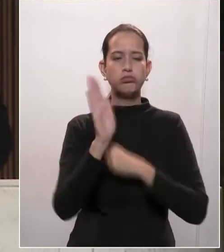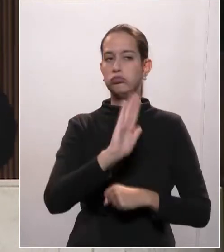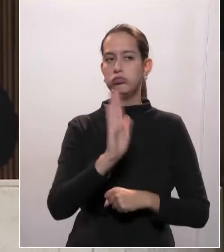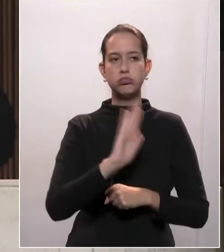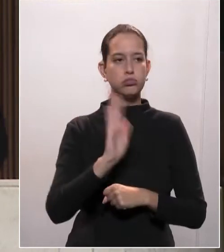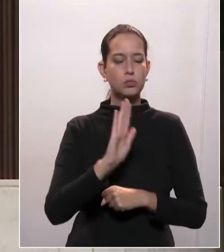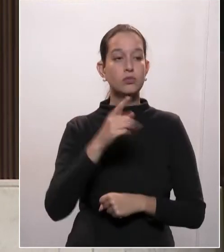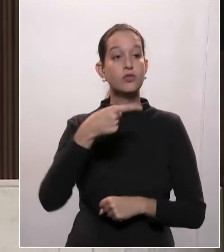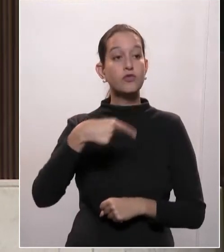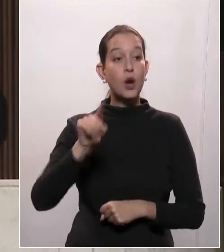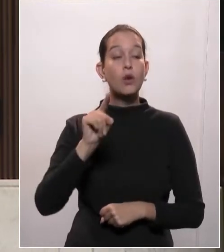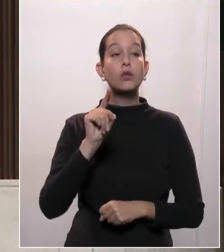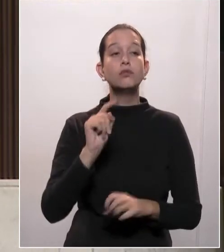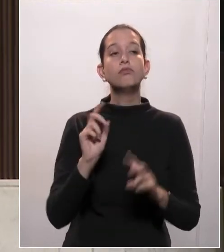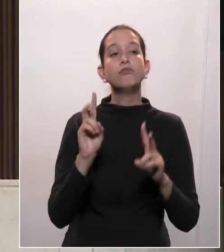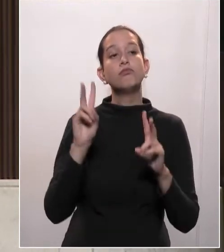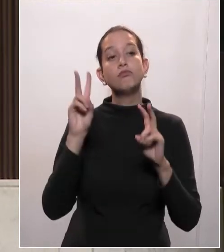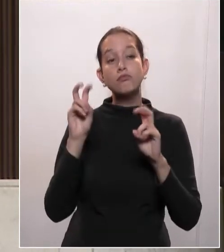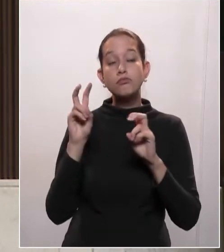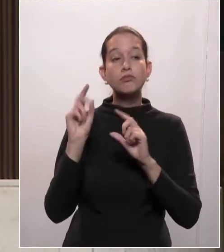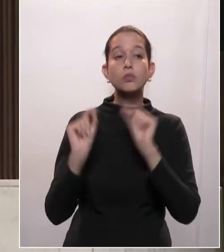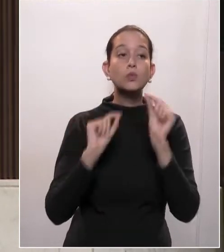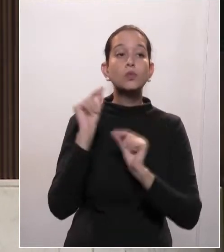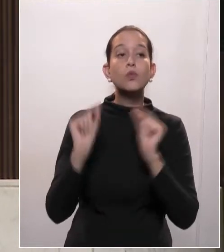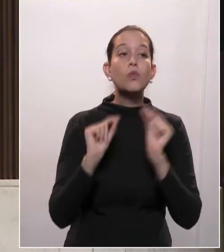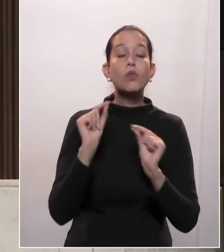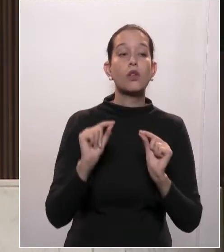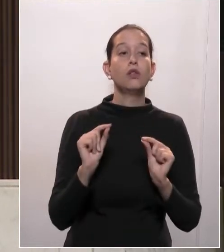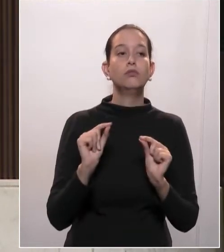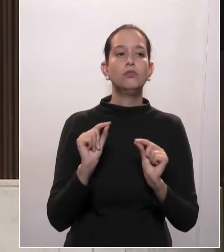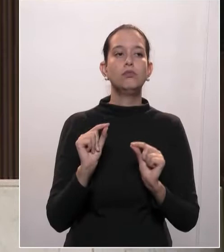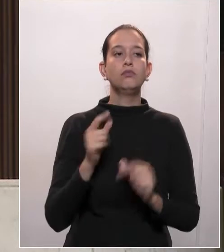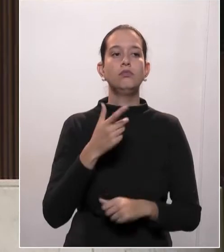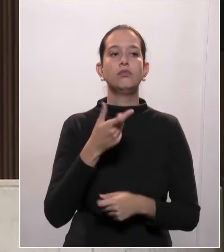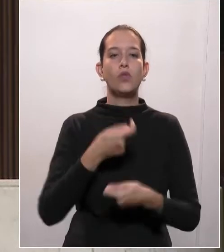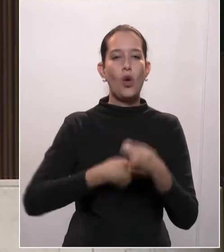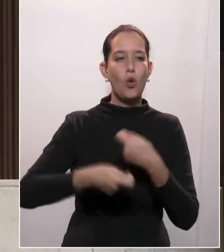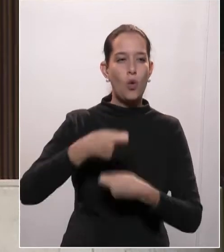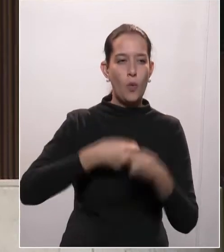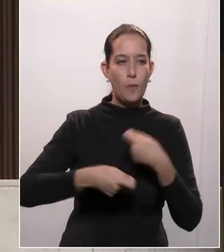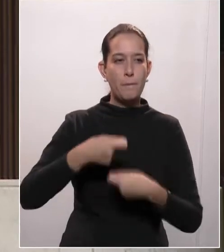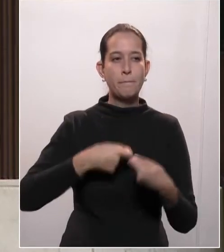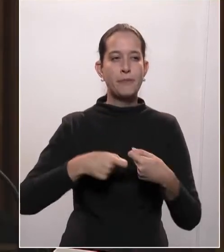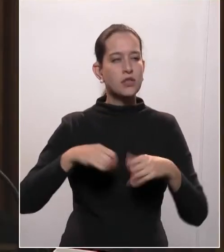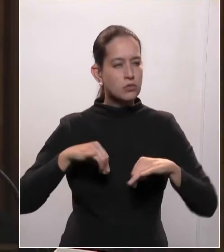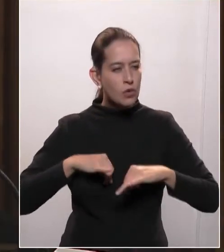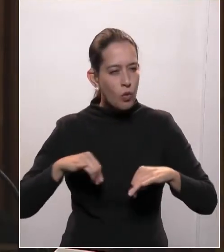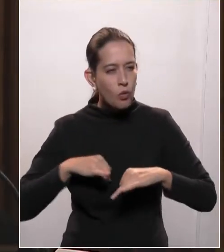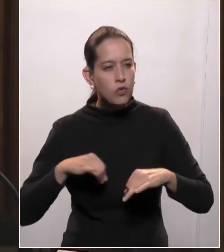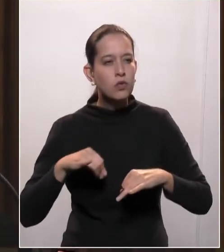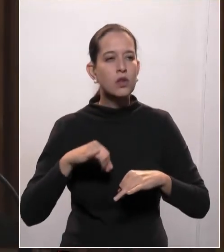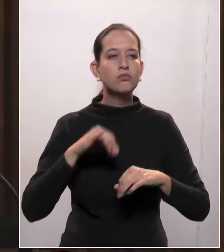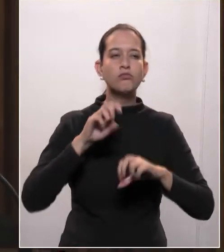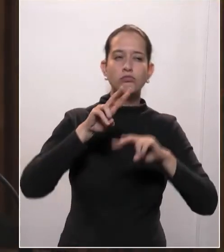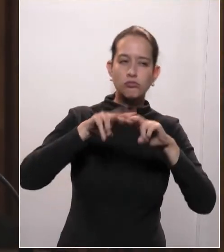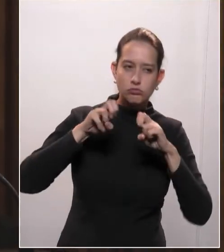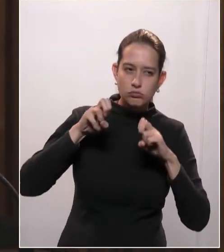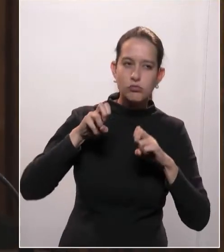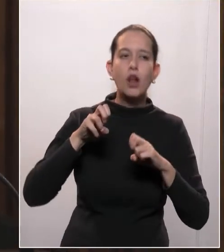sobre os impactos na economia de vários